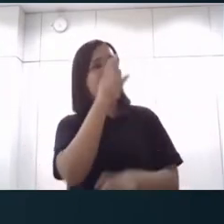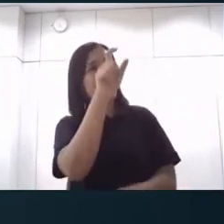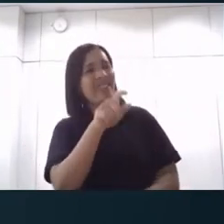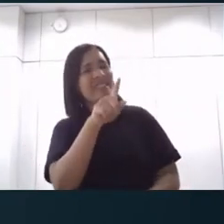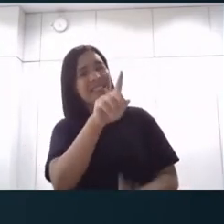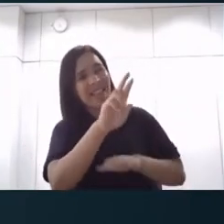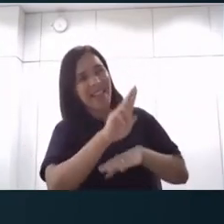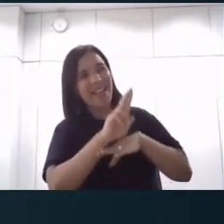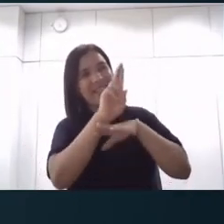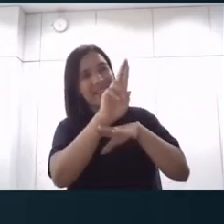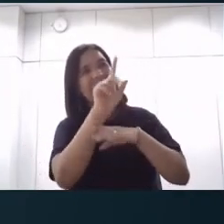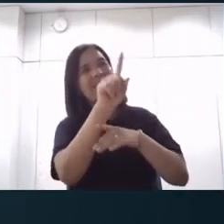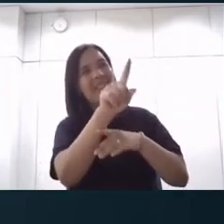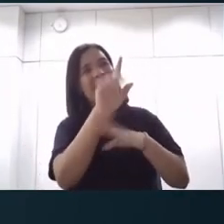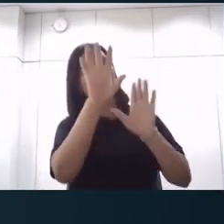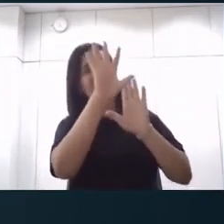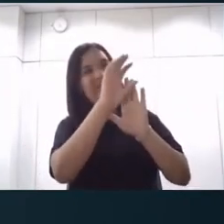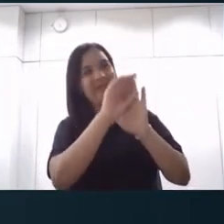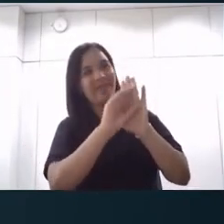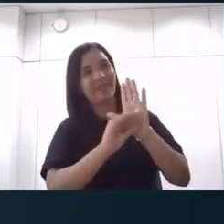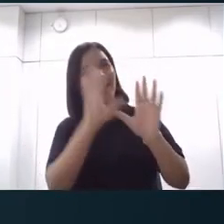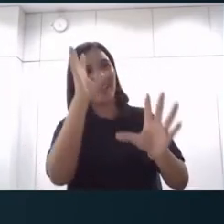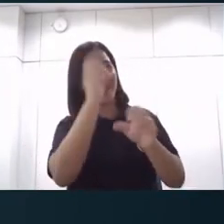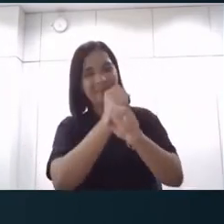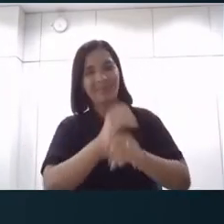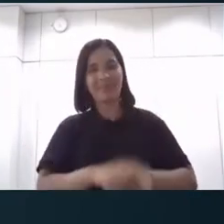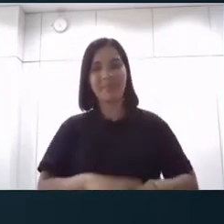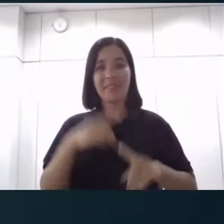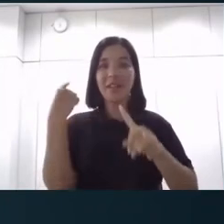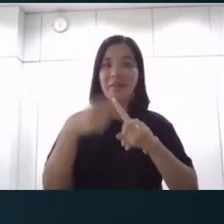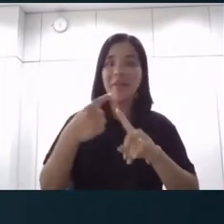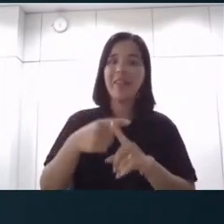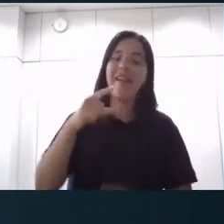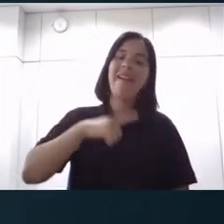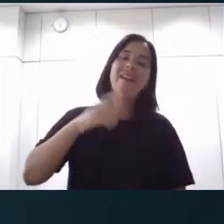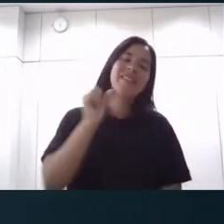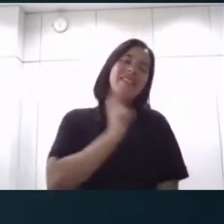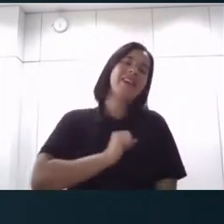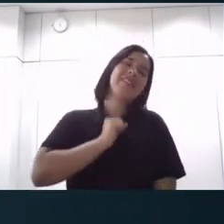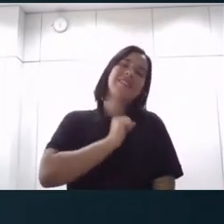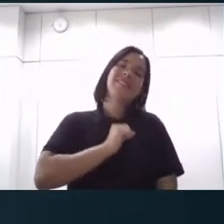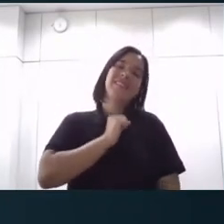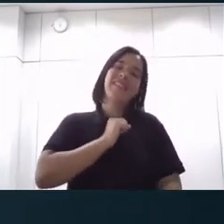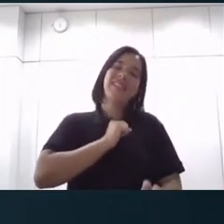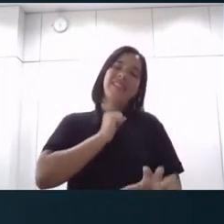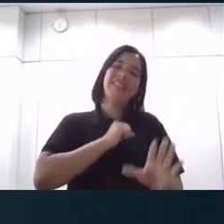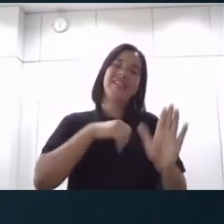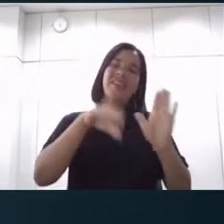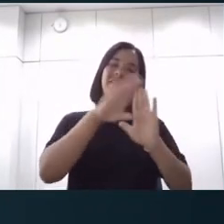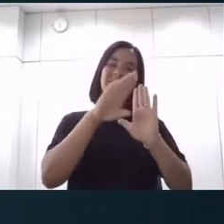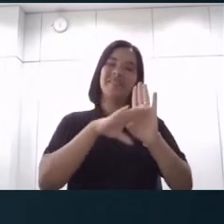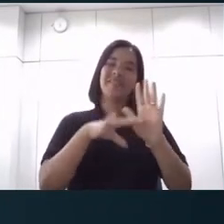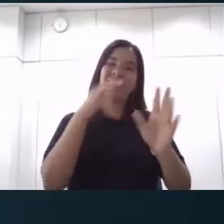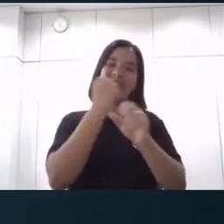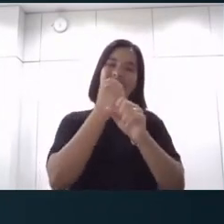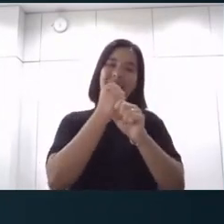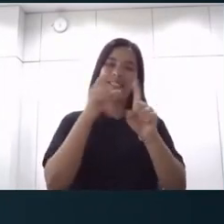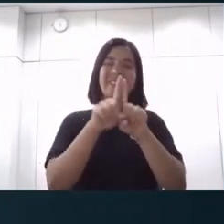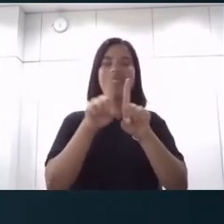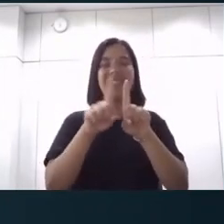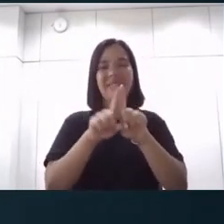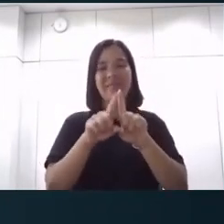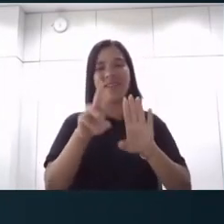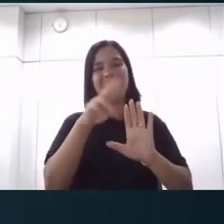responsável por esses dados? Porque eu sou saudosista do Boletim de Estatística de Pessoal. Talvez mais gente aqui seja saudosista do